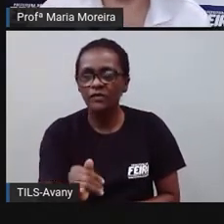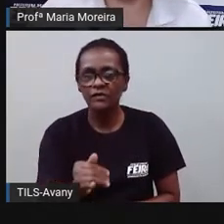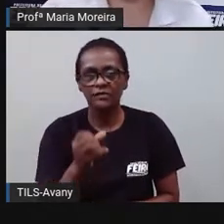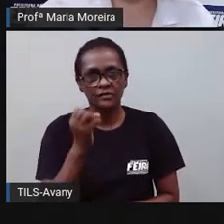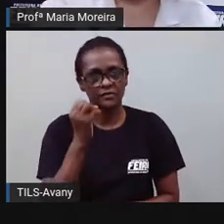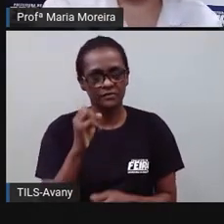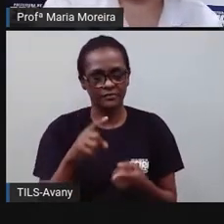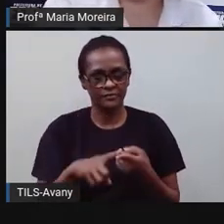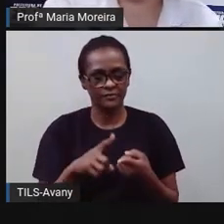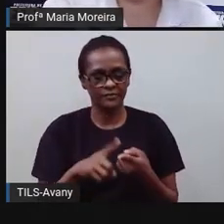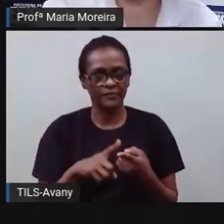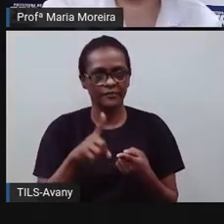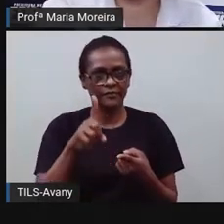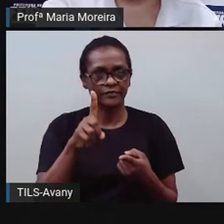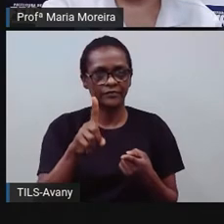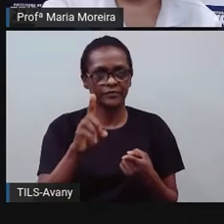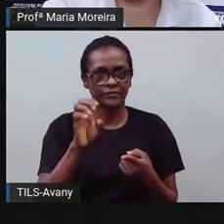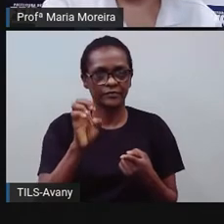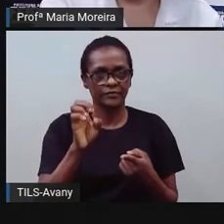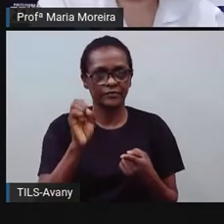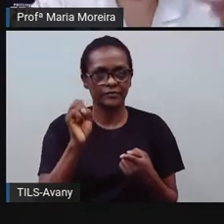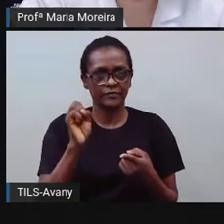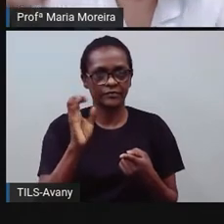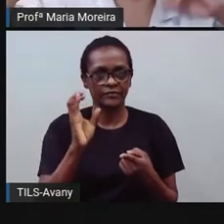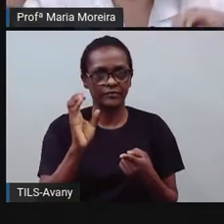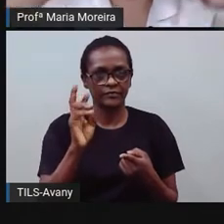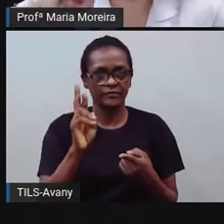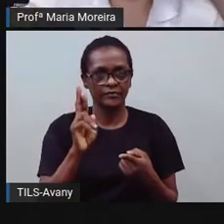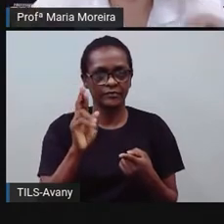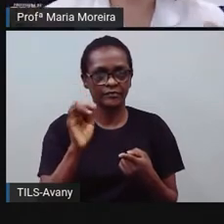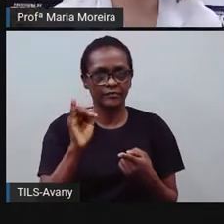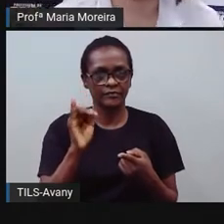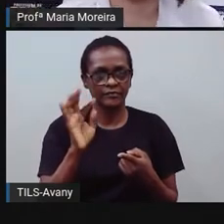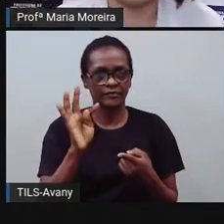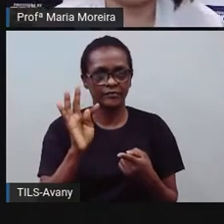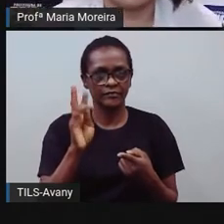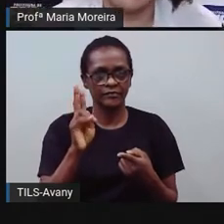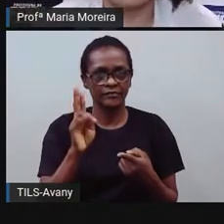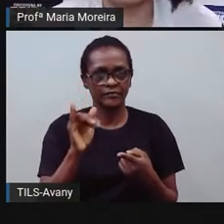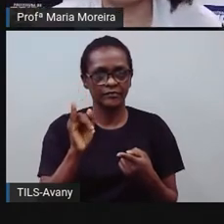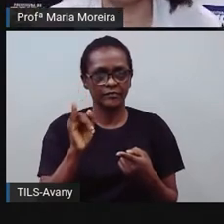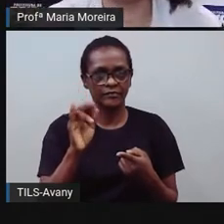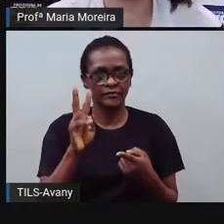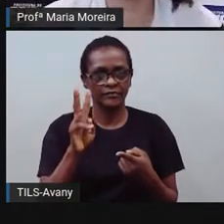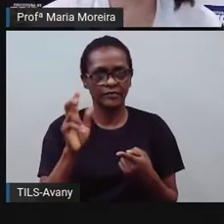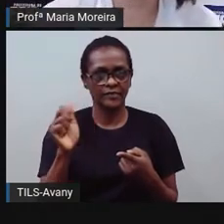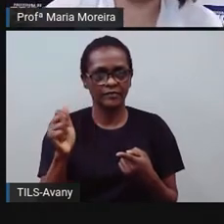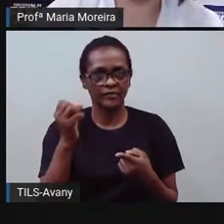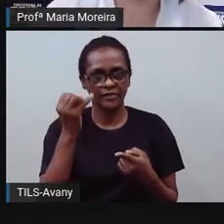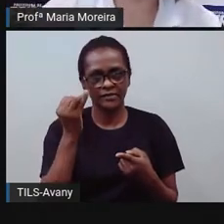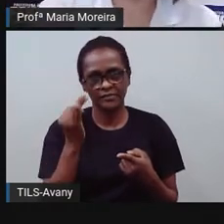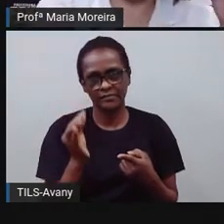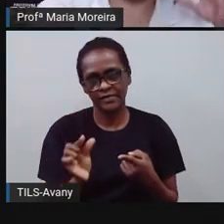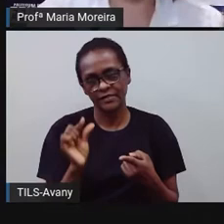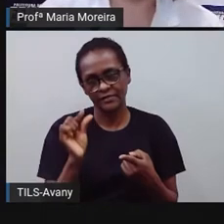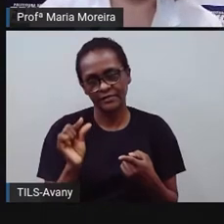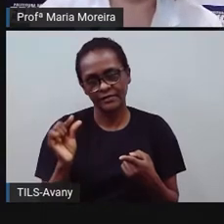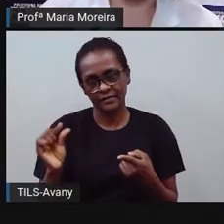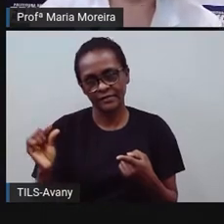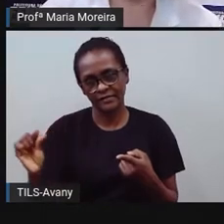narrativo. O que é uma coisa descritiva? Eu vou colocar o quê? Os detalhes. A gente vai contar aquele